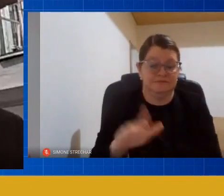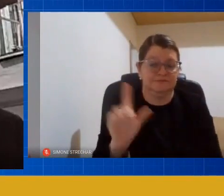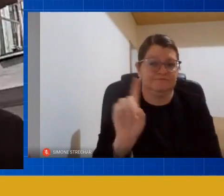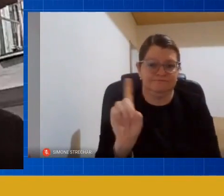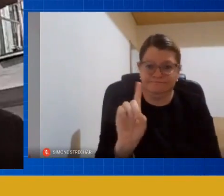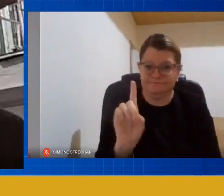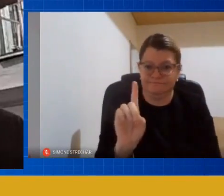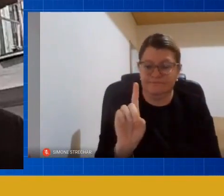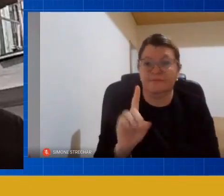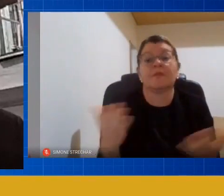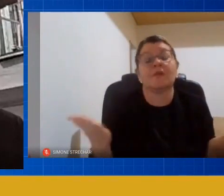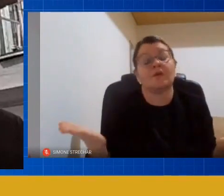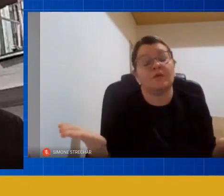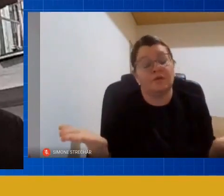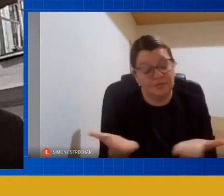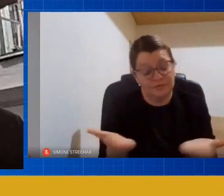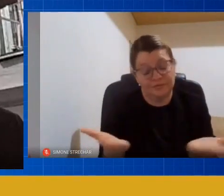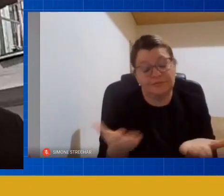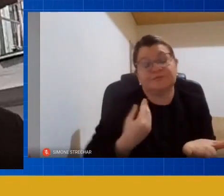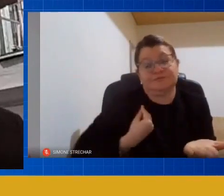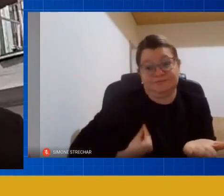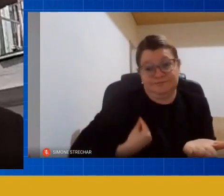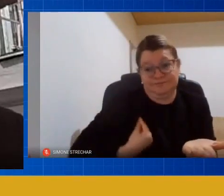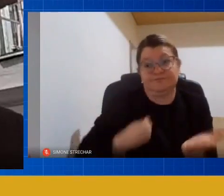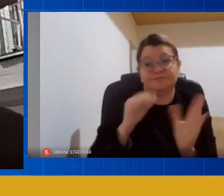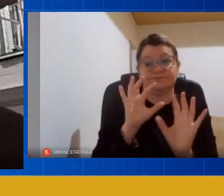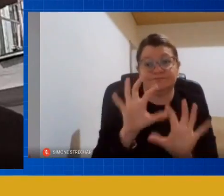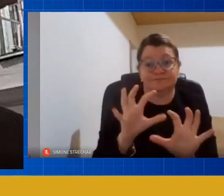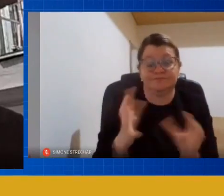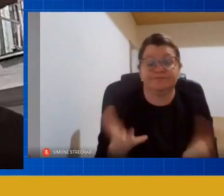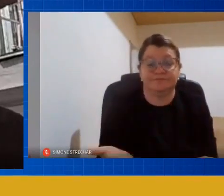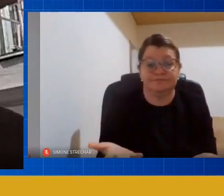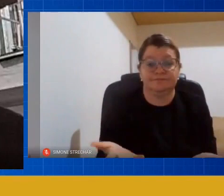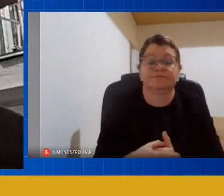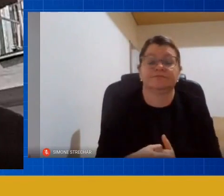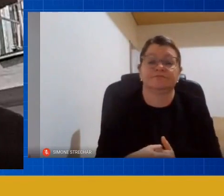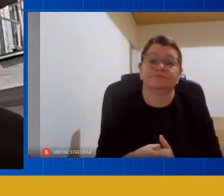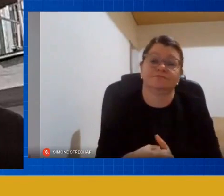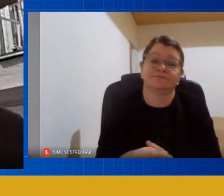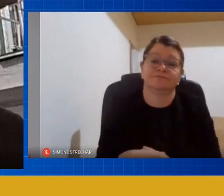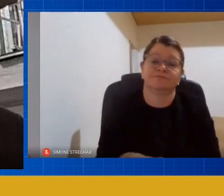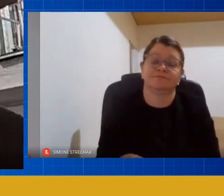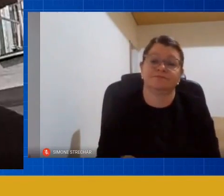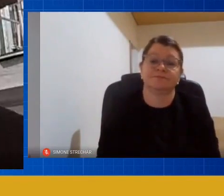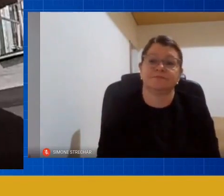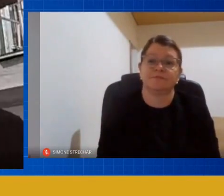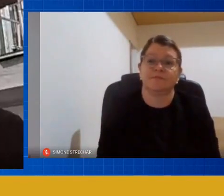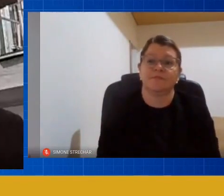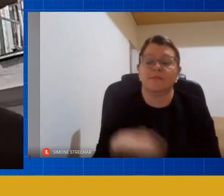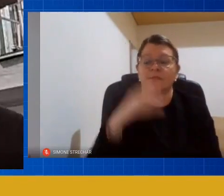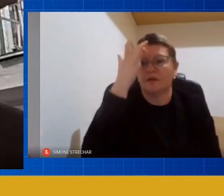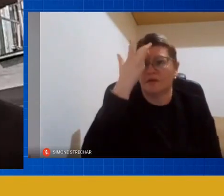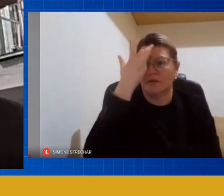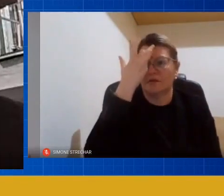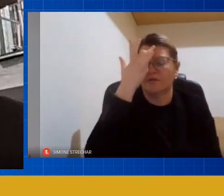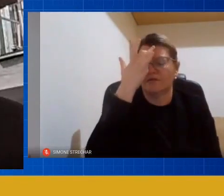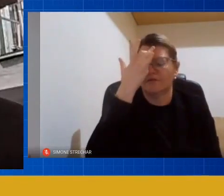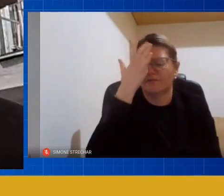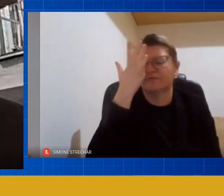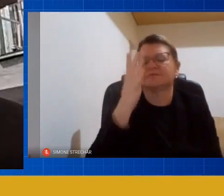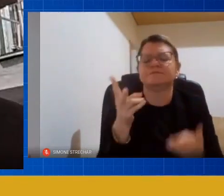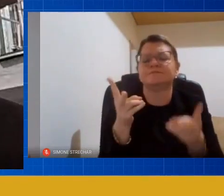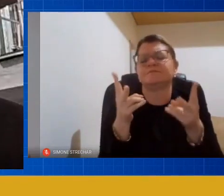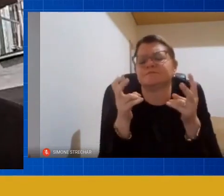vivenciando um contexto como esse é fácil perceber que numa turma